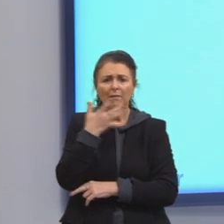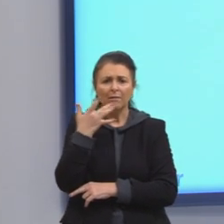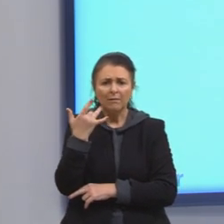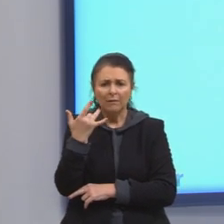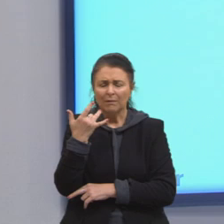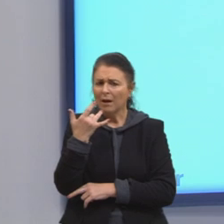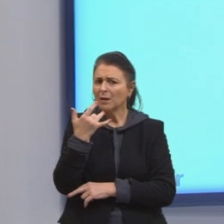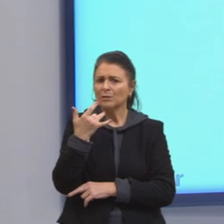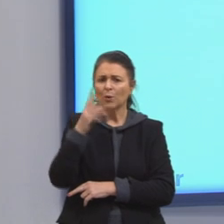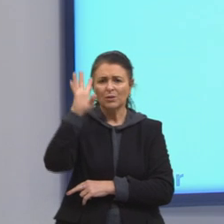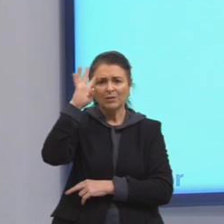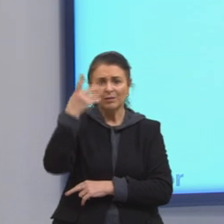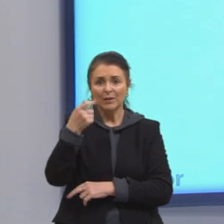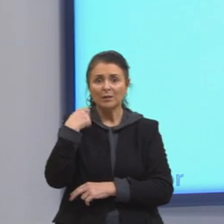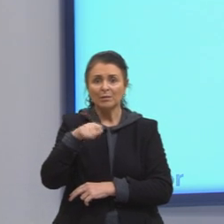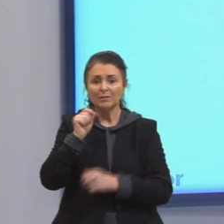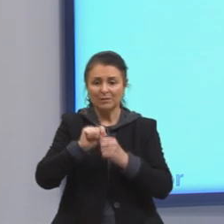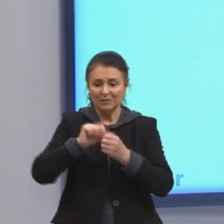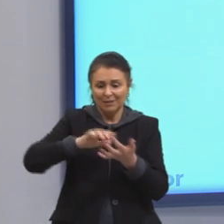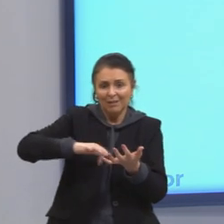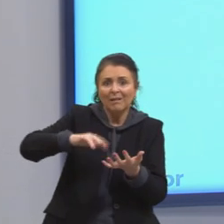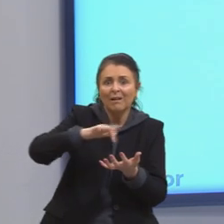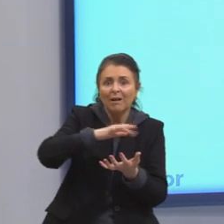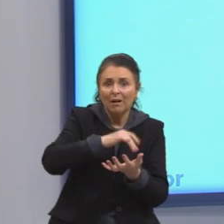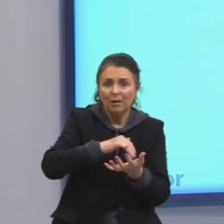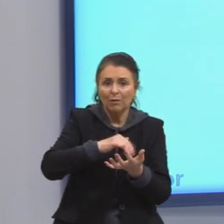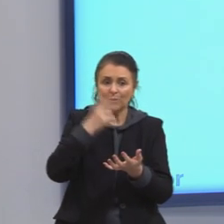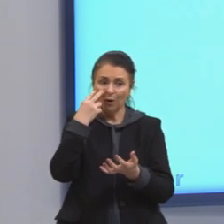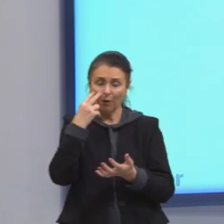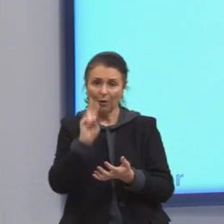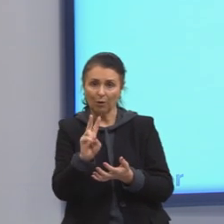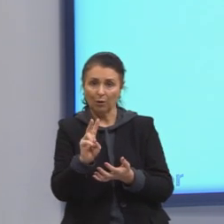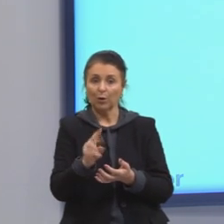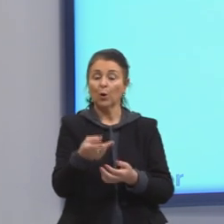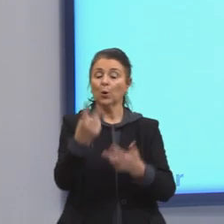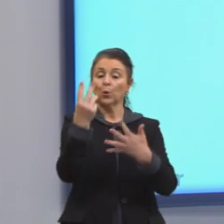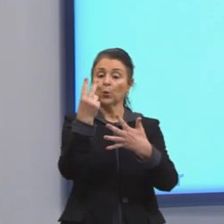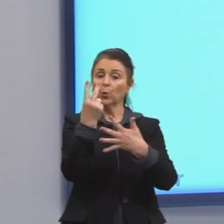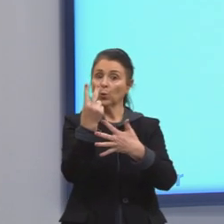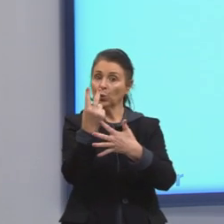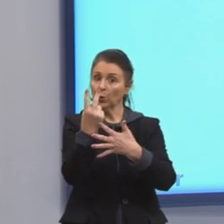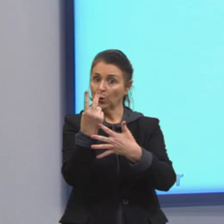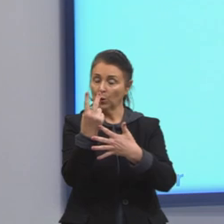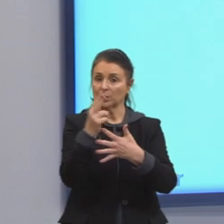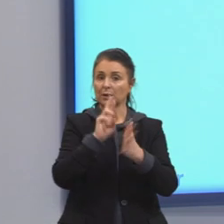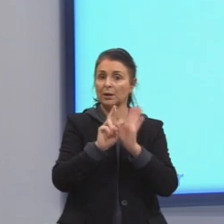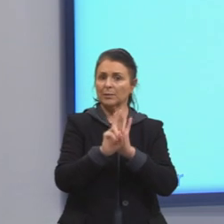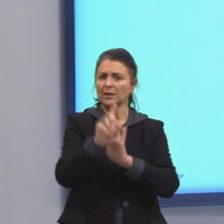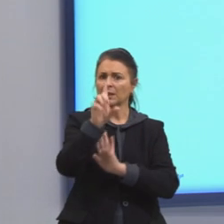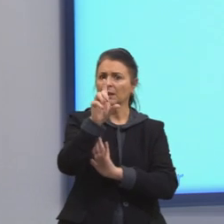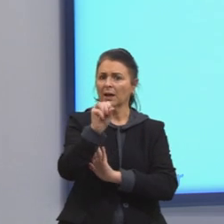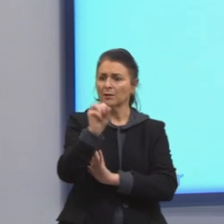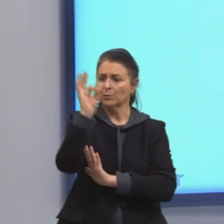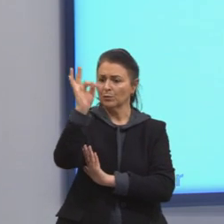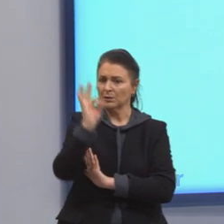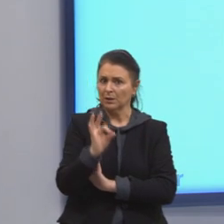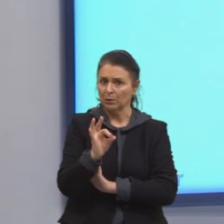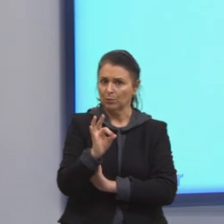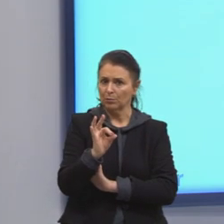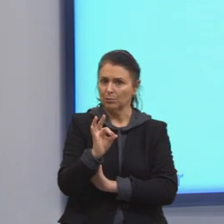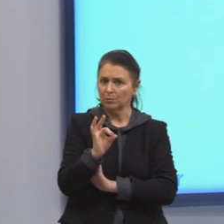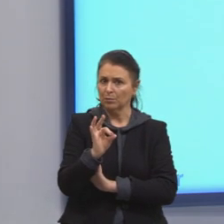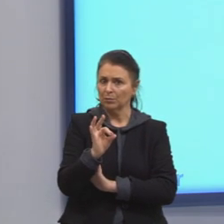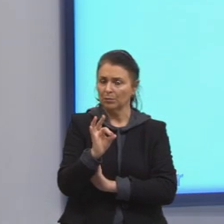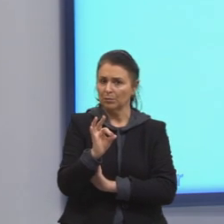resolver a questão sem precisar elaborar muitos cálculos. O perfume 2, se ele representa 10% de 100,